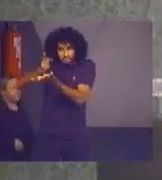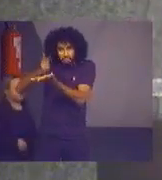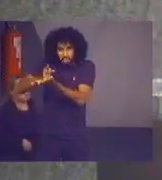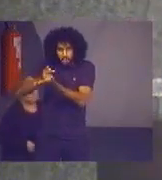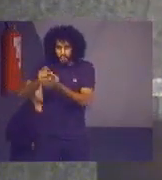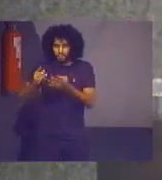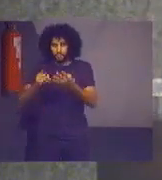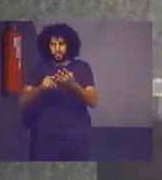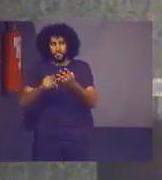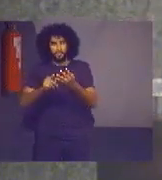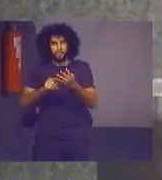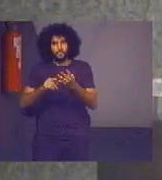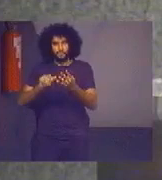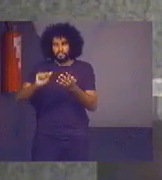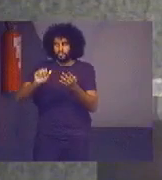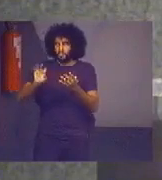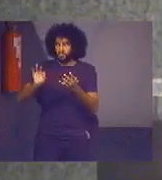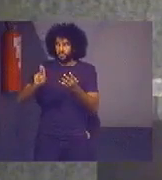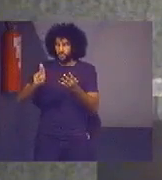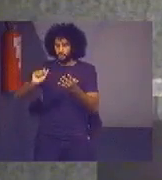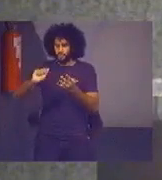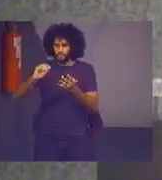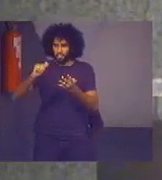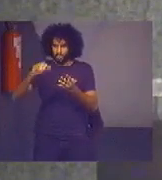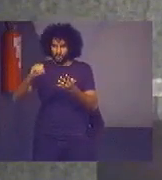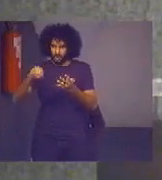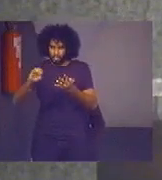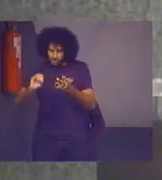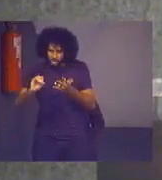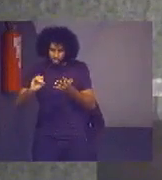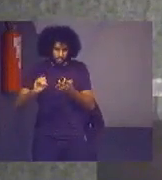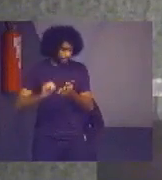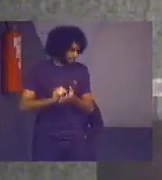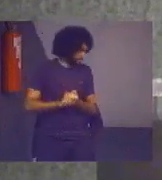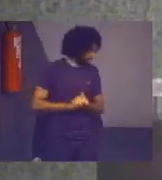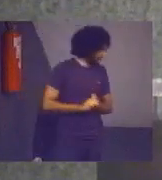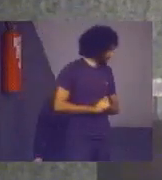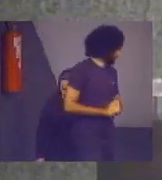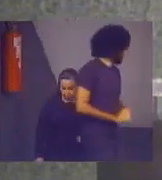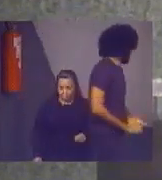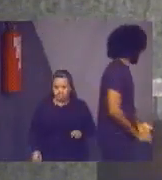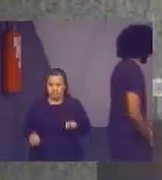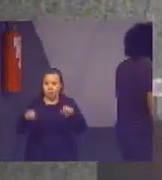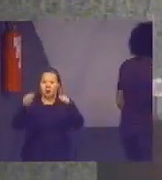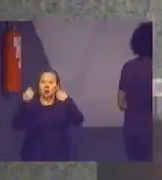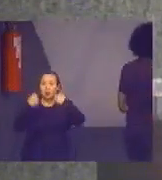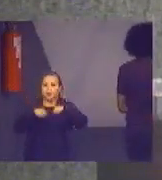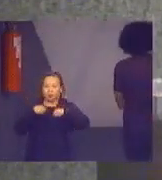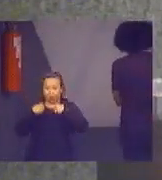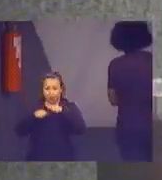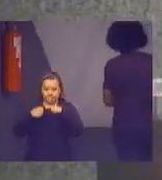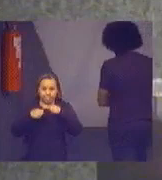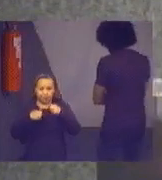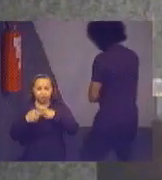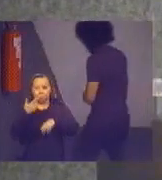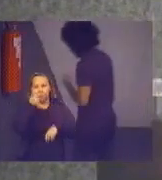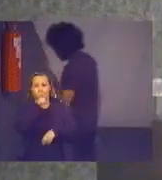atuação governamental não abarca todo o problema social que ela deveria abarcar.